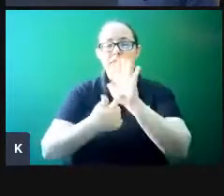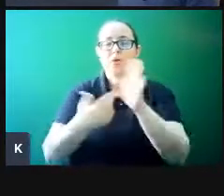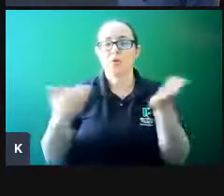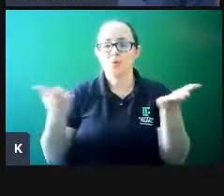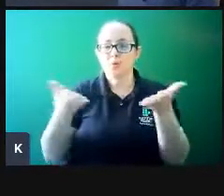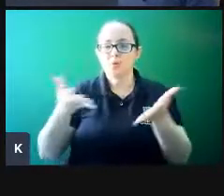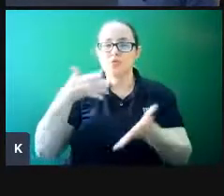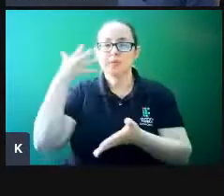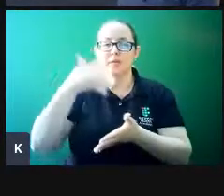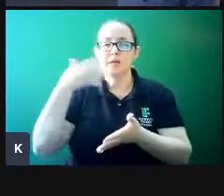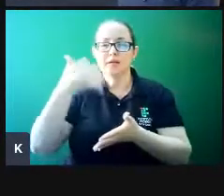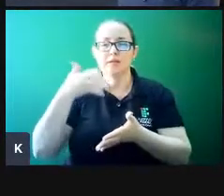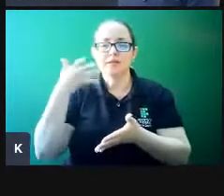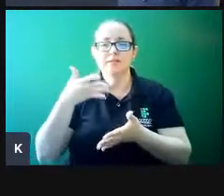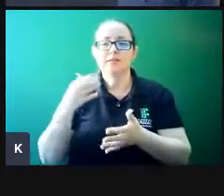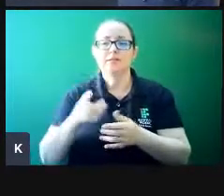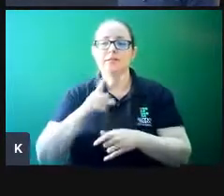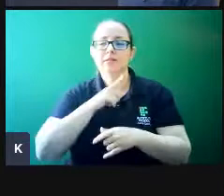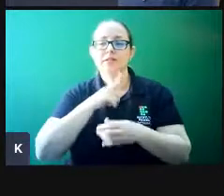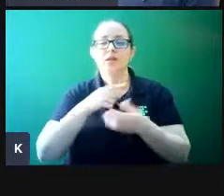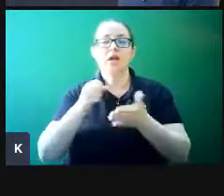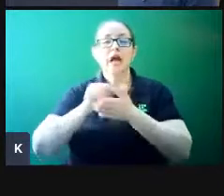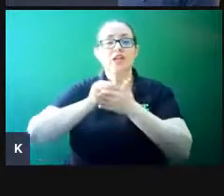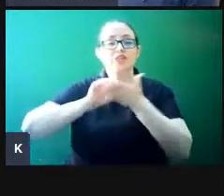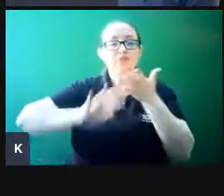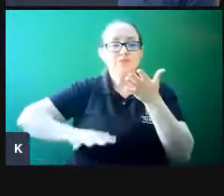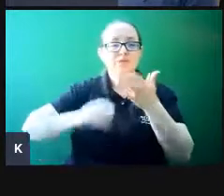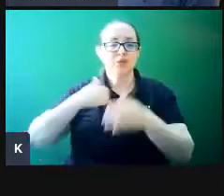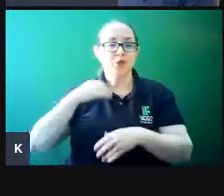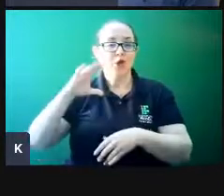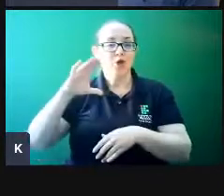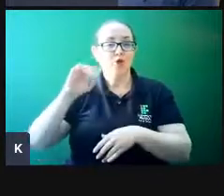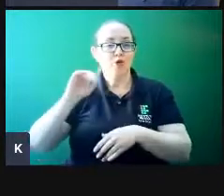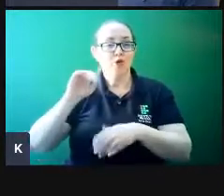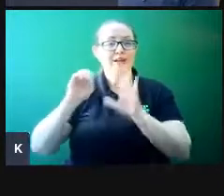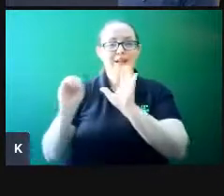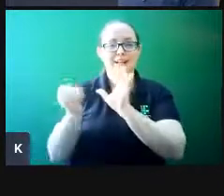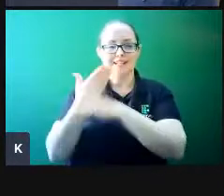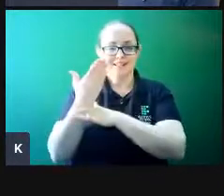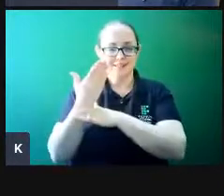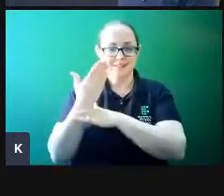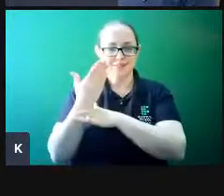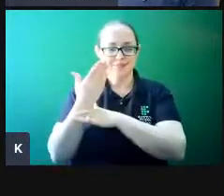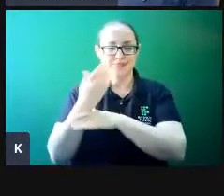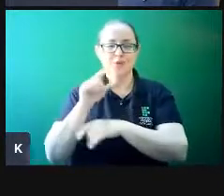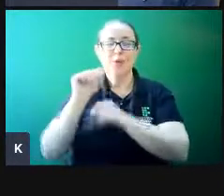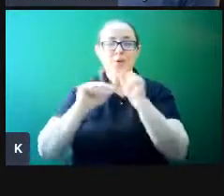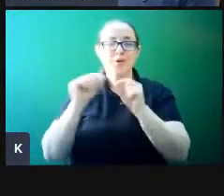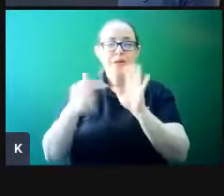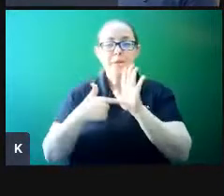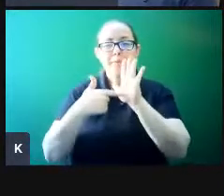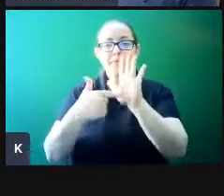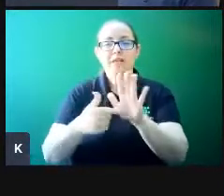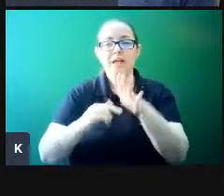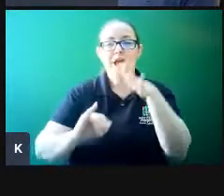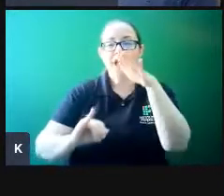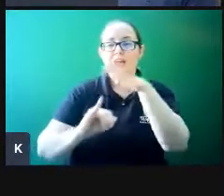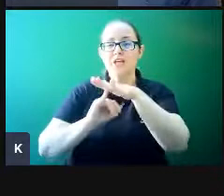para fazer uma atividade de cocriação, para a gente cocriar um IFSC mais inovador.